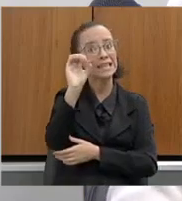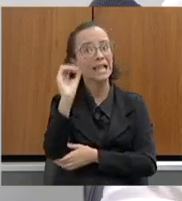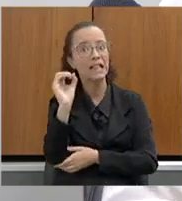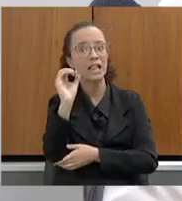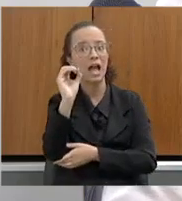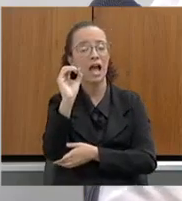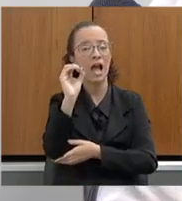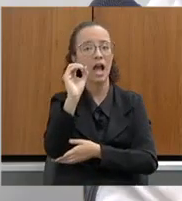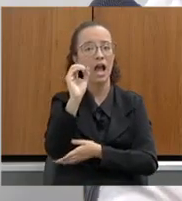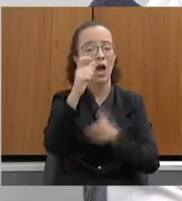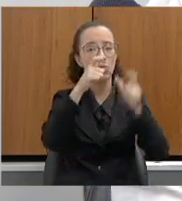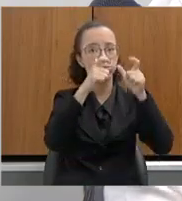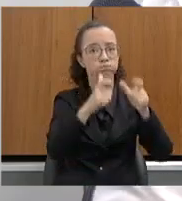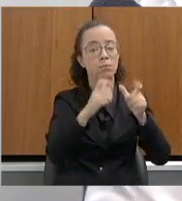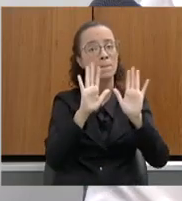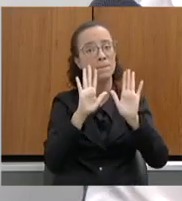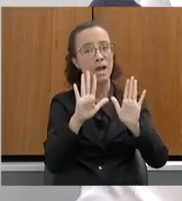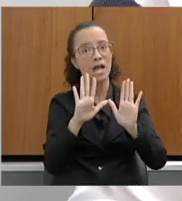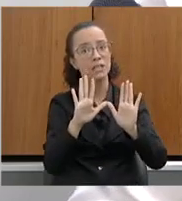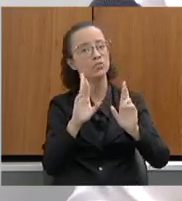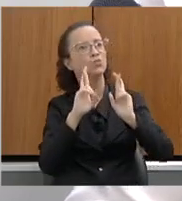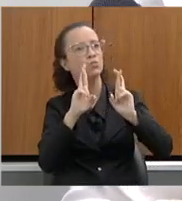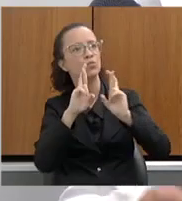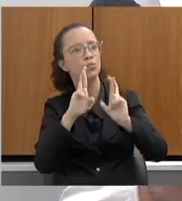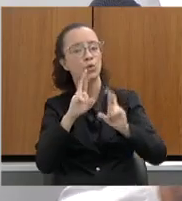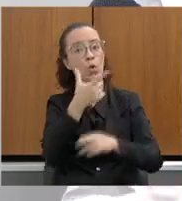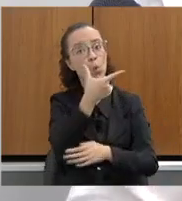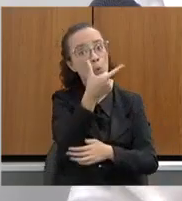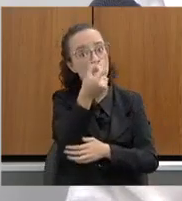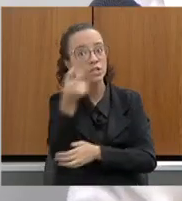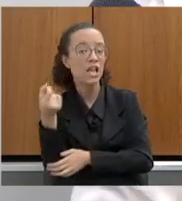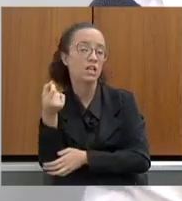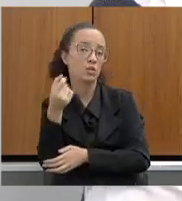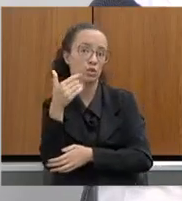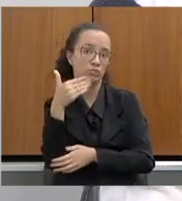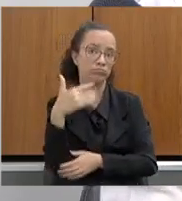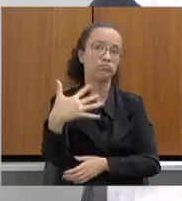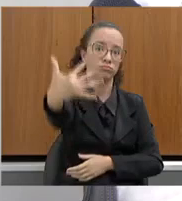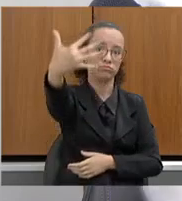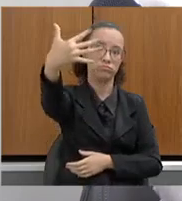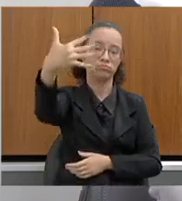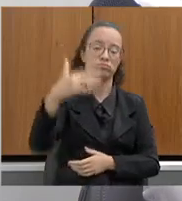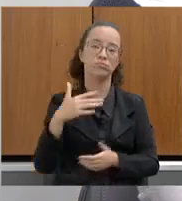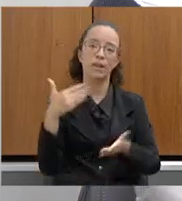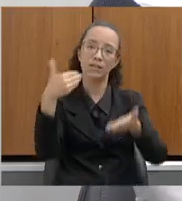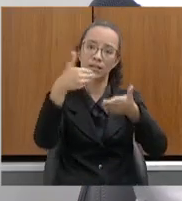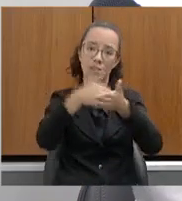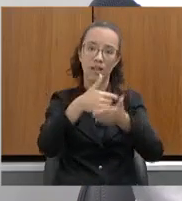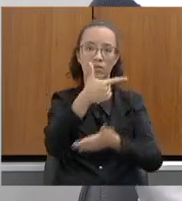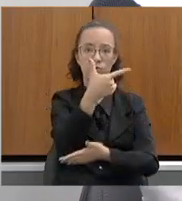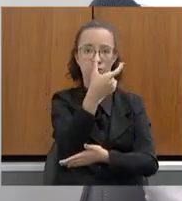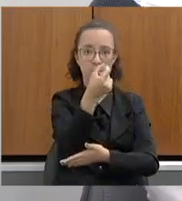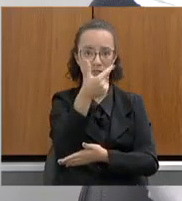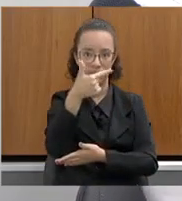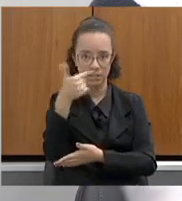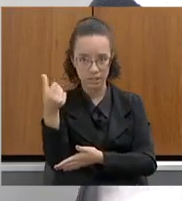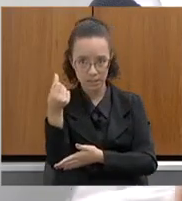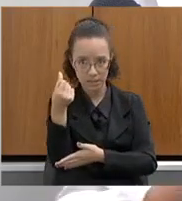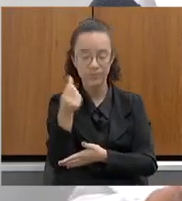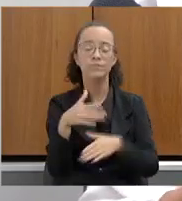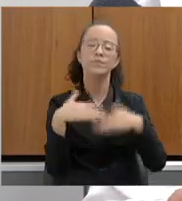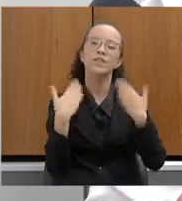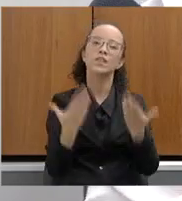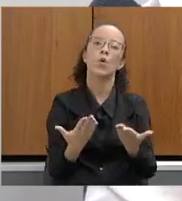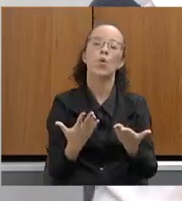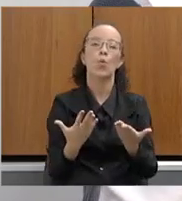prevista 200 a partir de 2023, 2026. Então, realmente, a